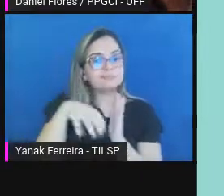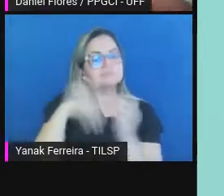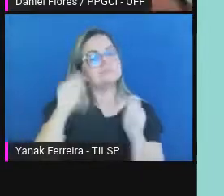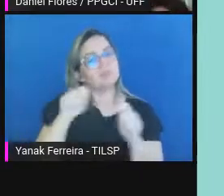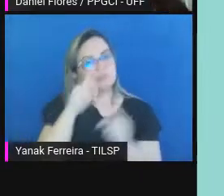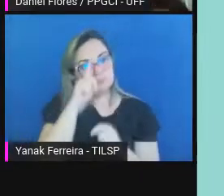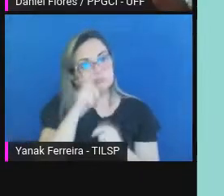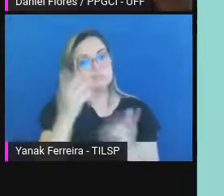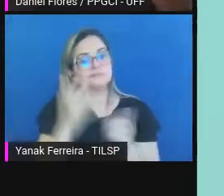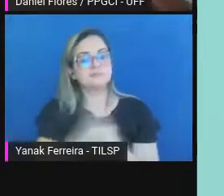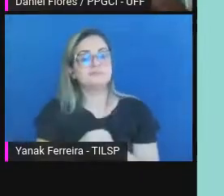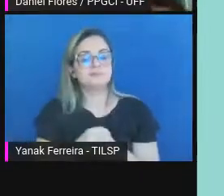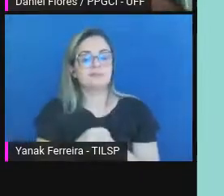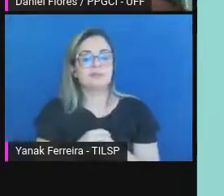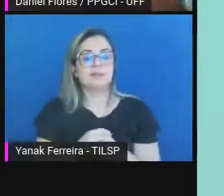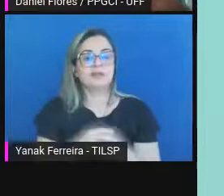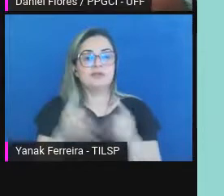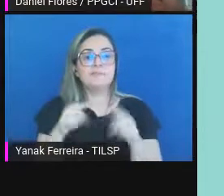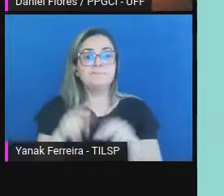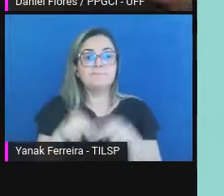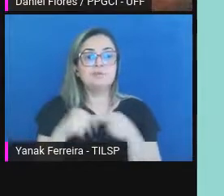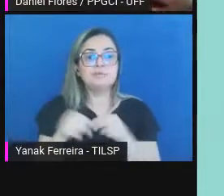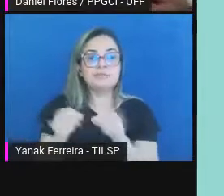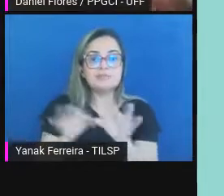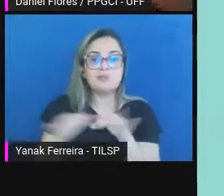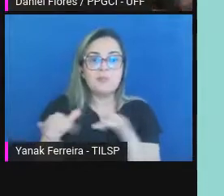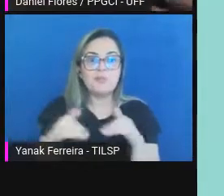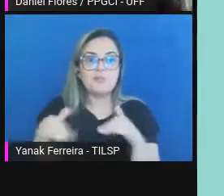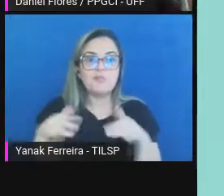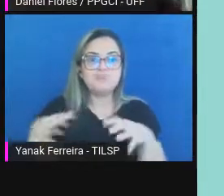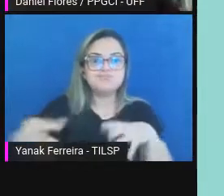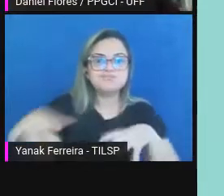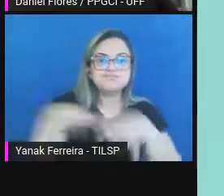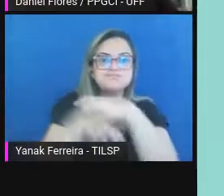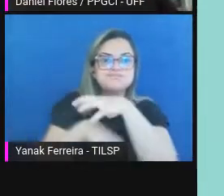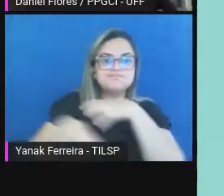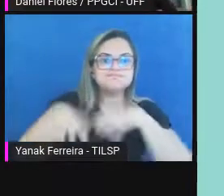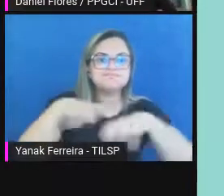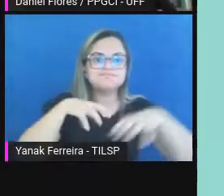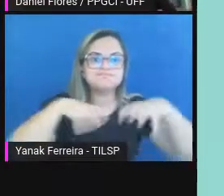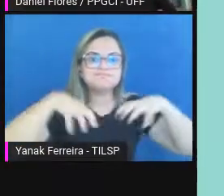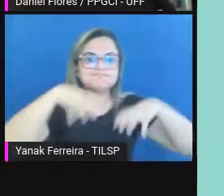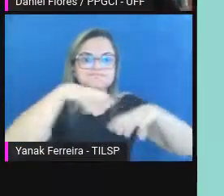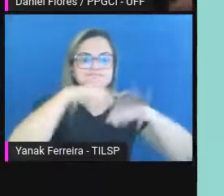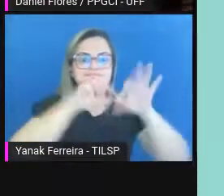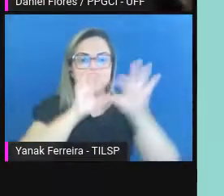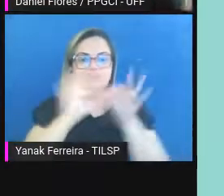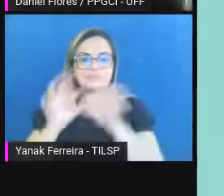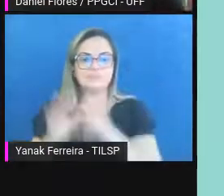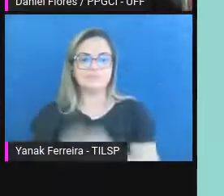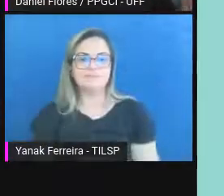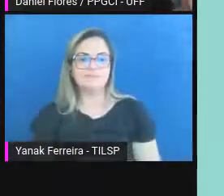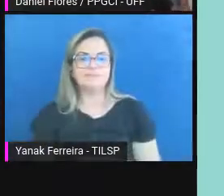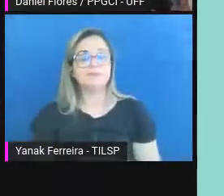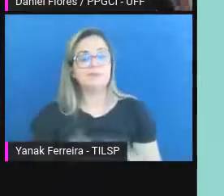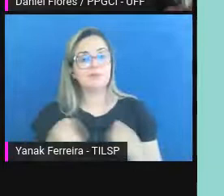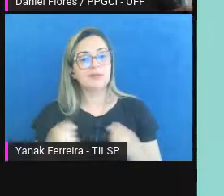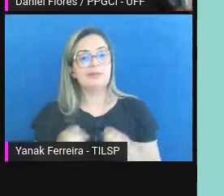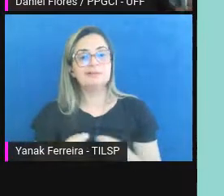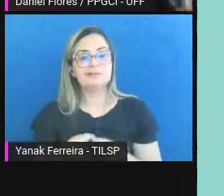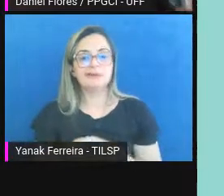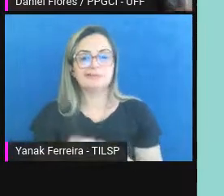E é por isso esse movimento de transformação digital tão grande que nós estamos vendo. Essa demanda